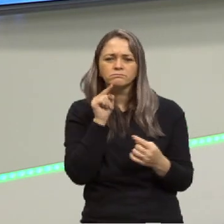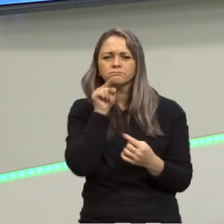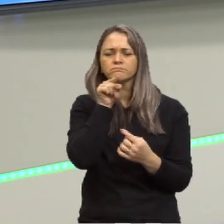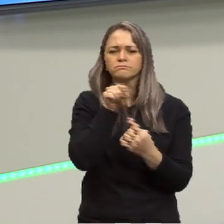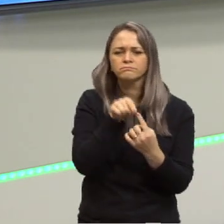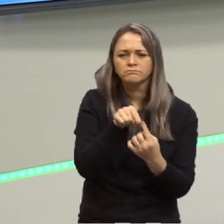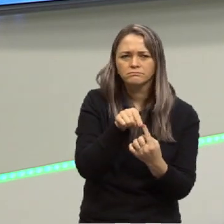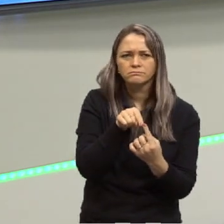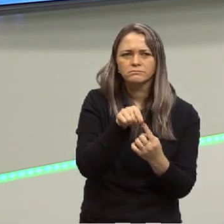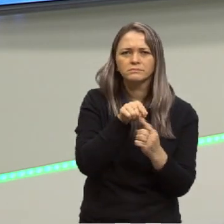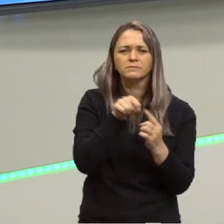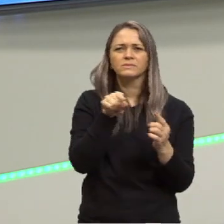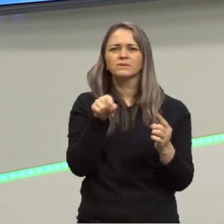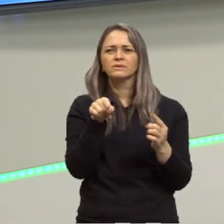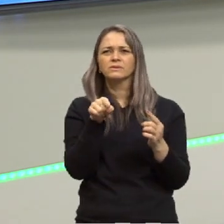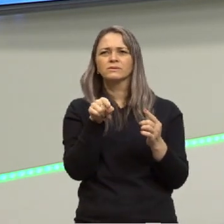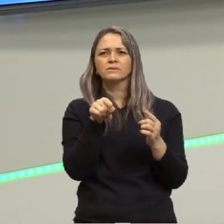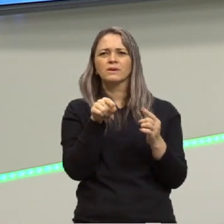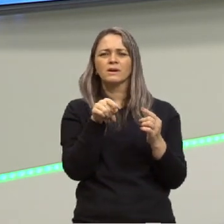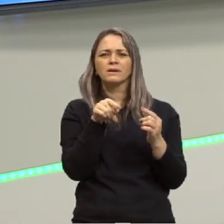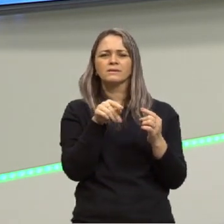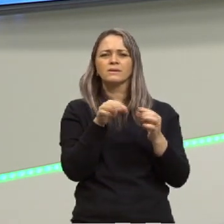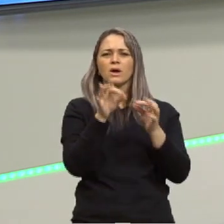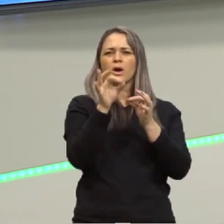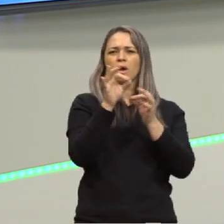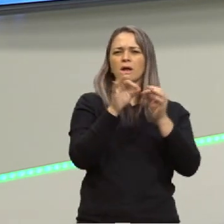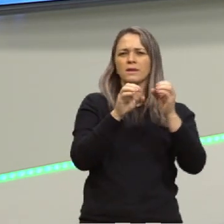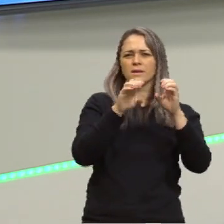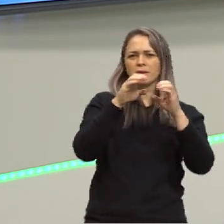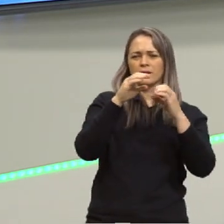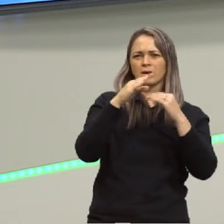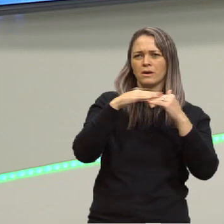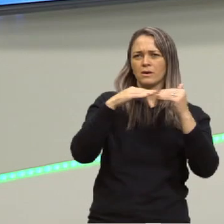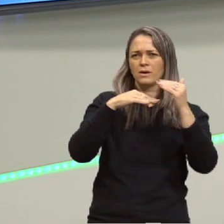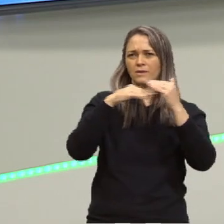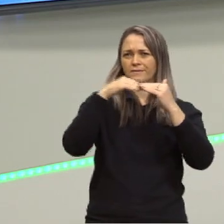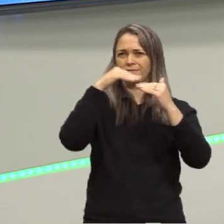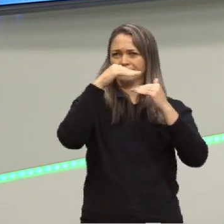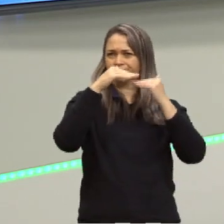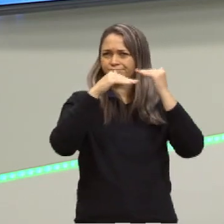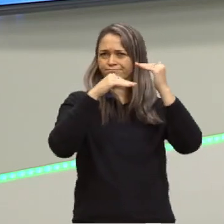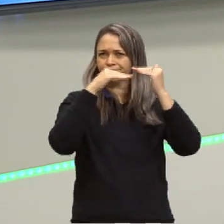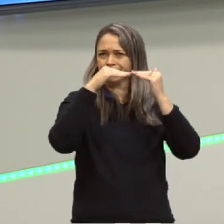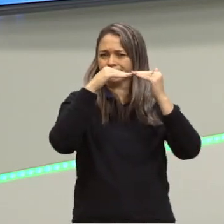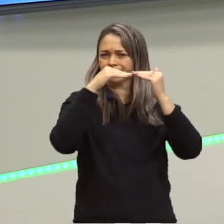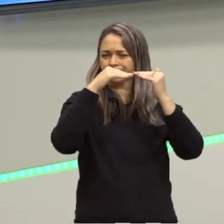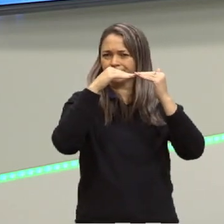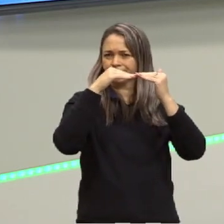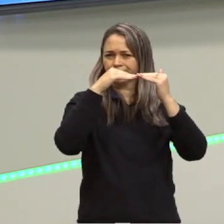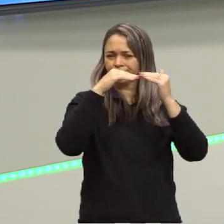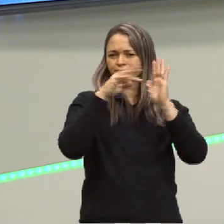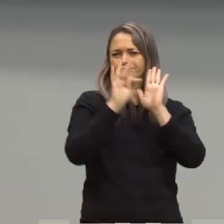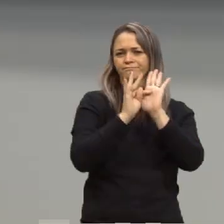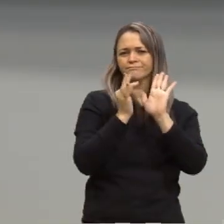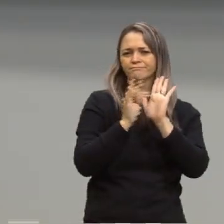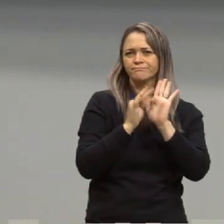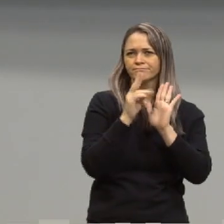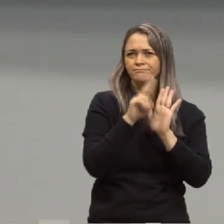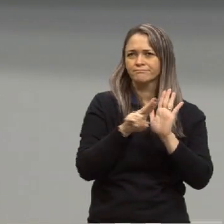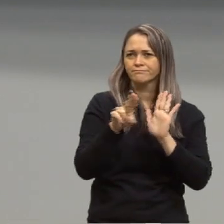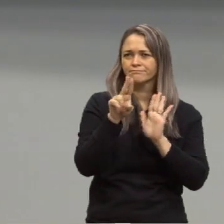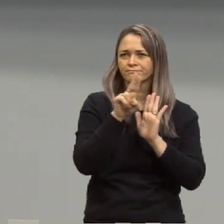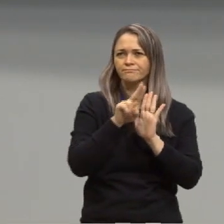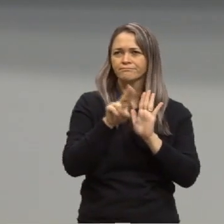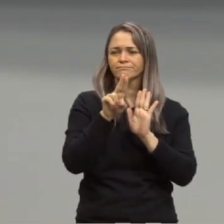mas essas construções que a gente vê ao longo do texto elas vão usar esses